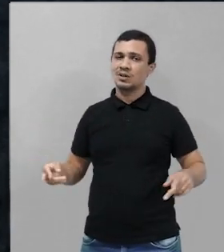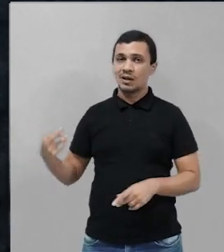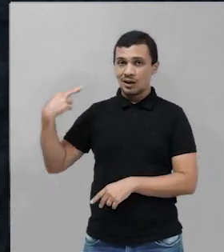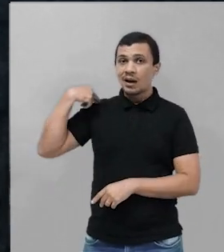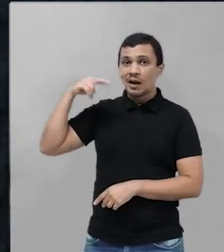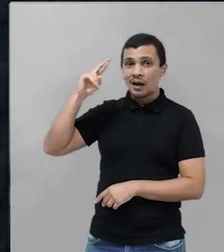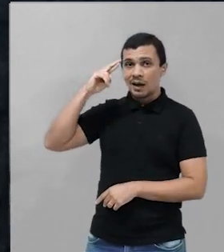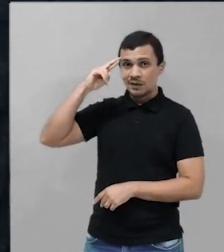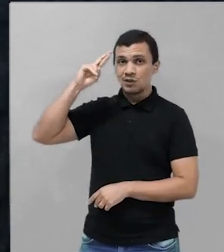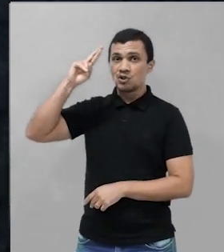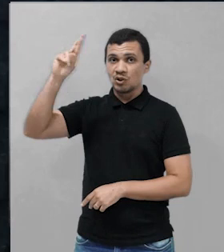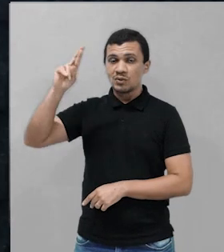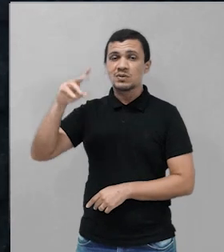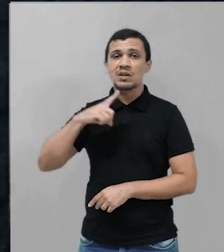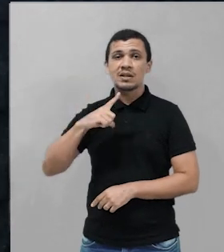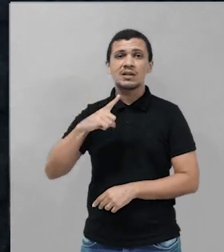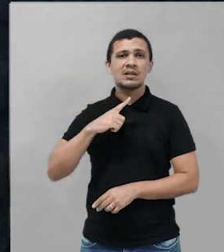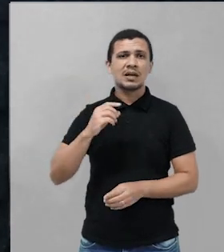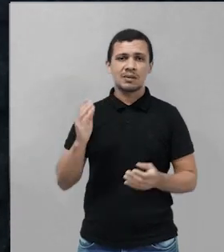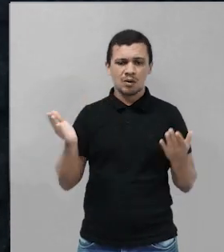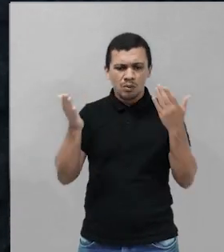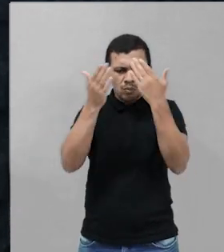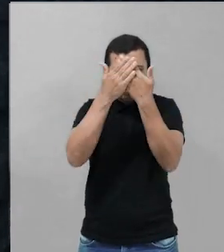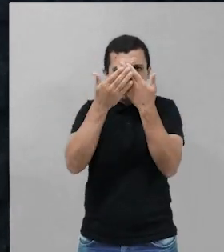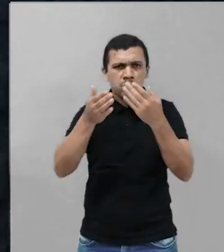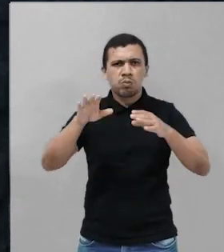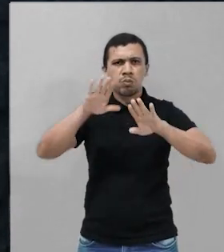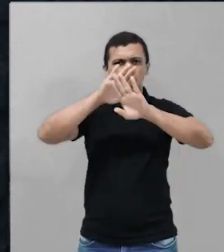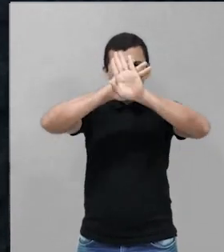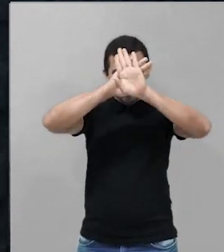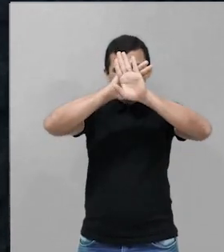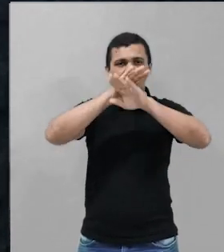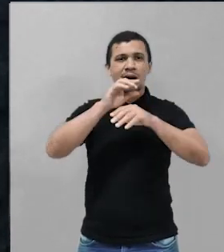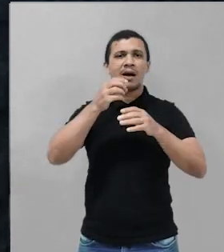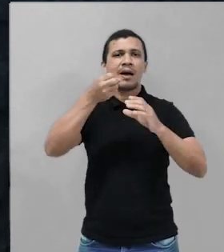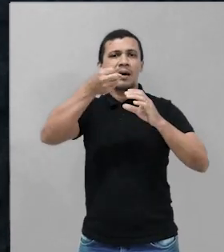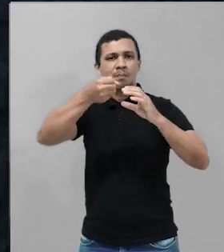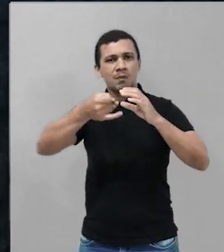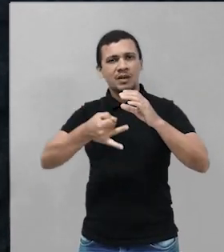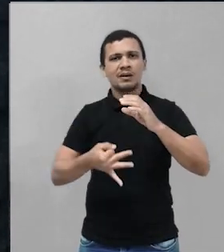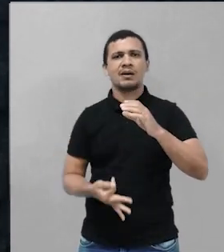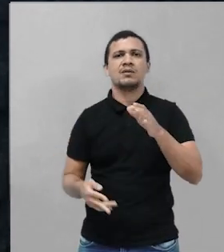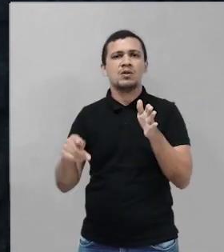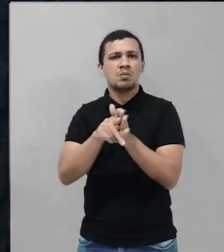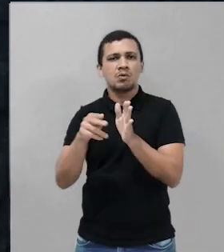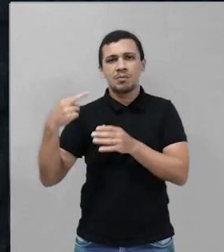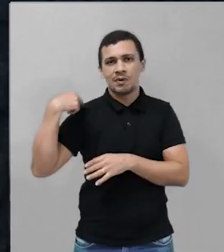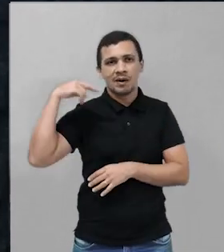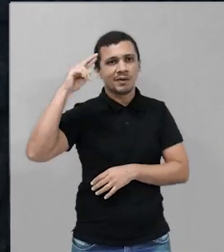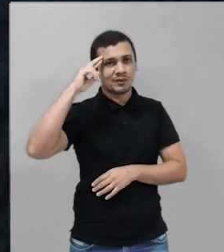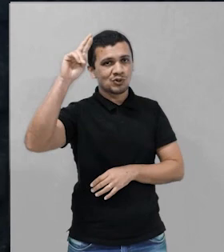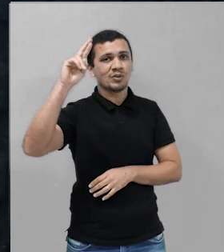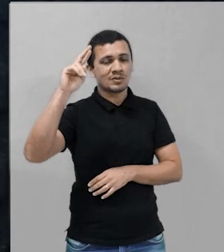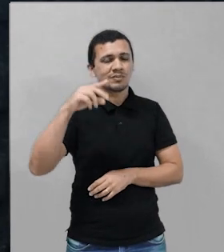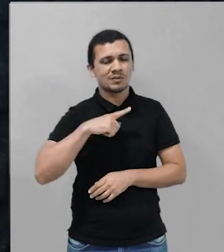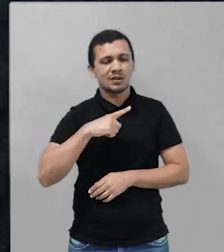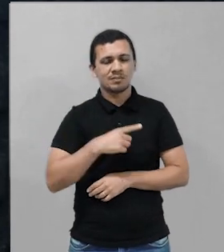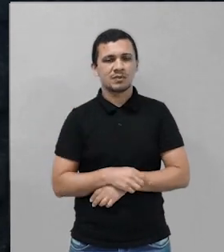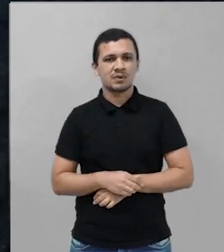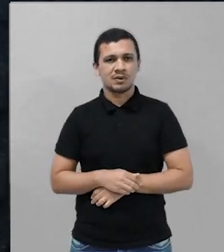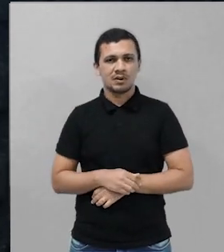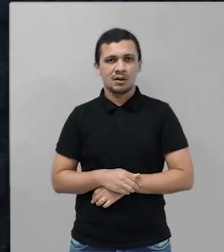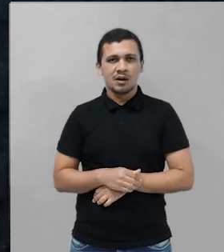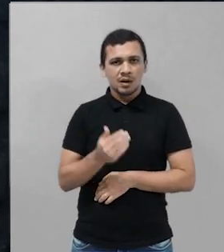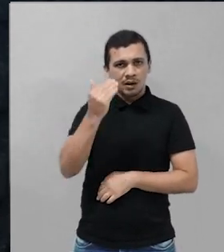matriz africana têm os orixás como elementos religiosos principais. O Candomblé, ele